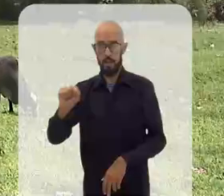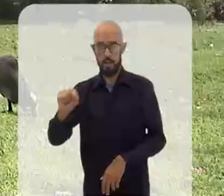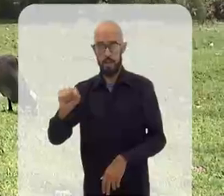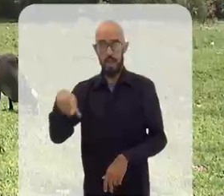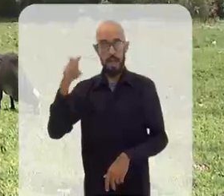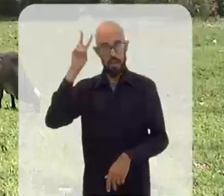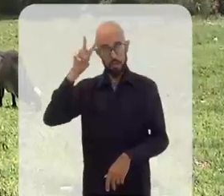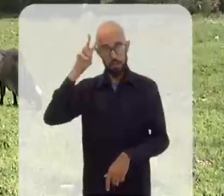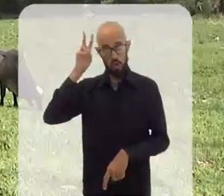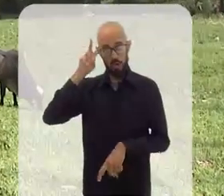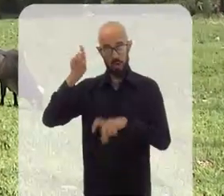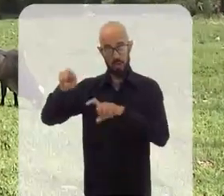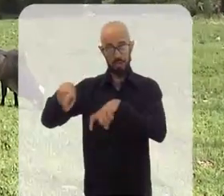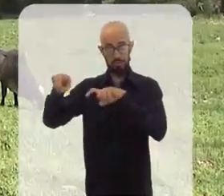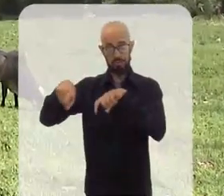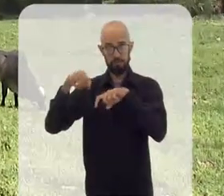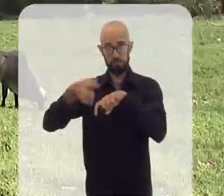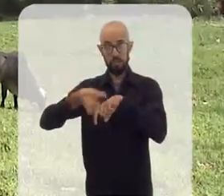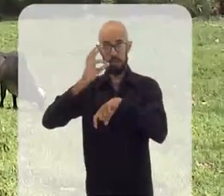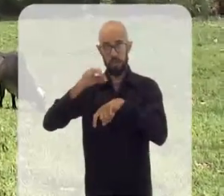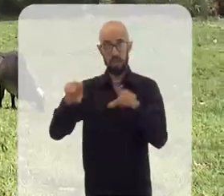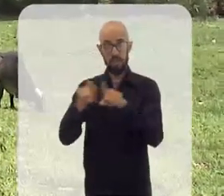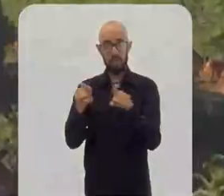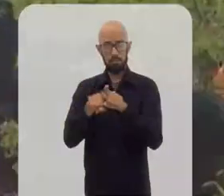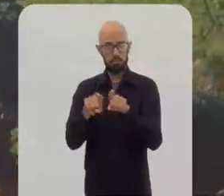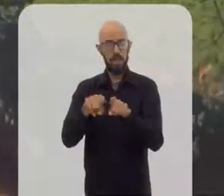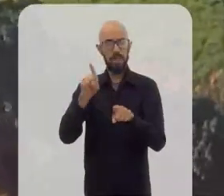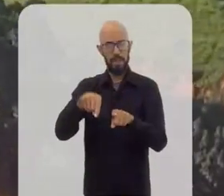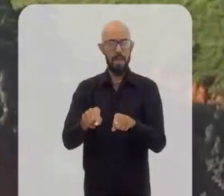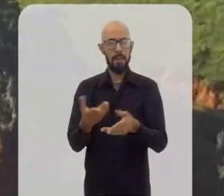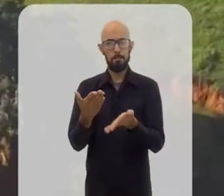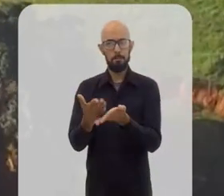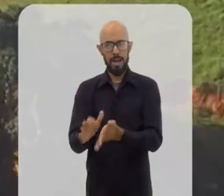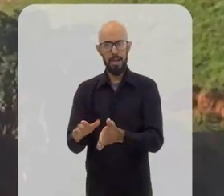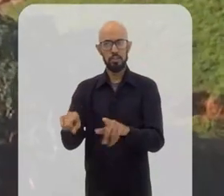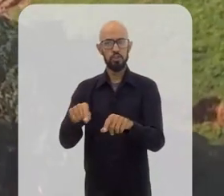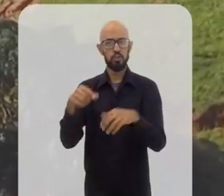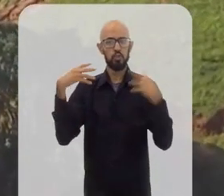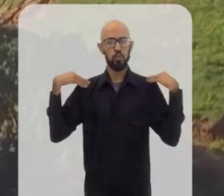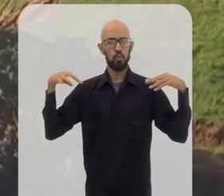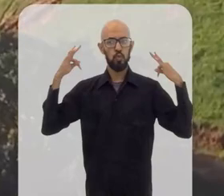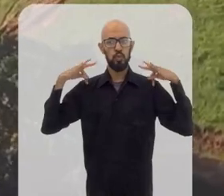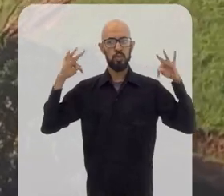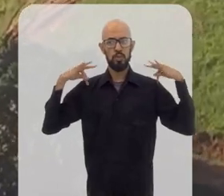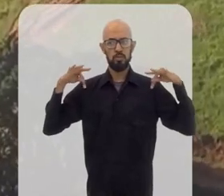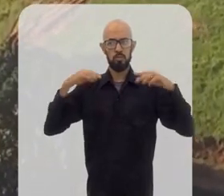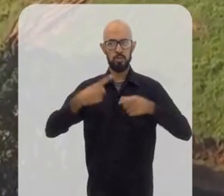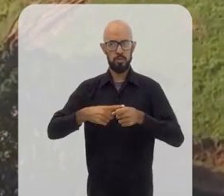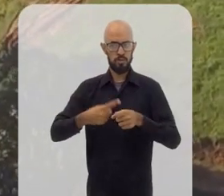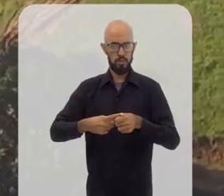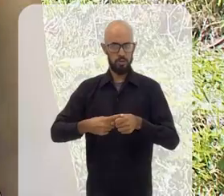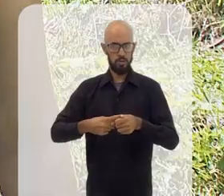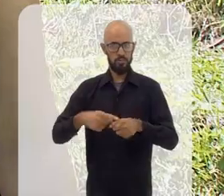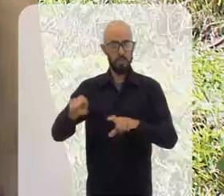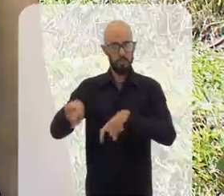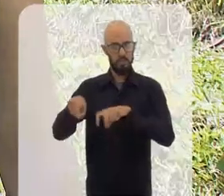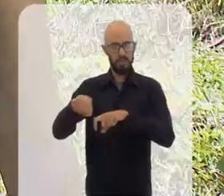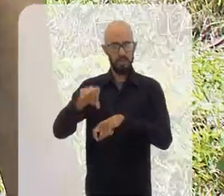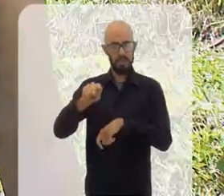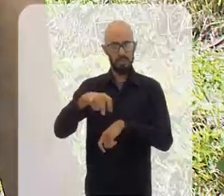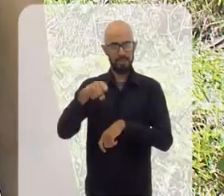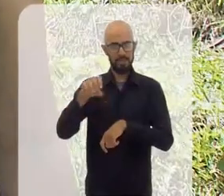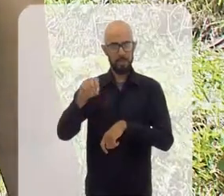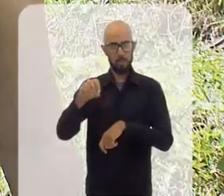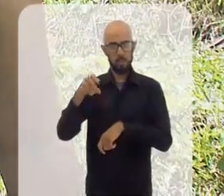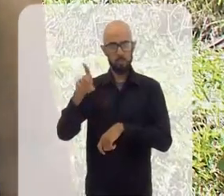lavouras de café que marcaram a economia do município também faz parte do roteiro turístico da cidade. A fazenda